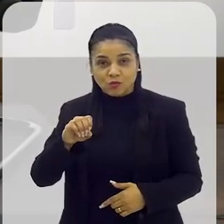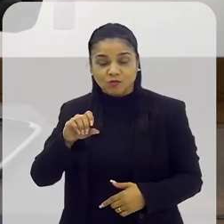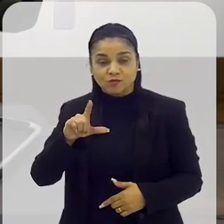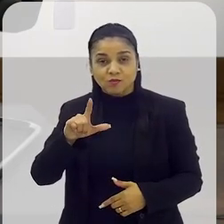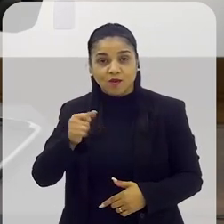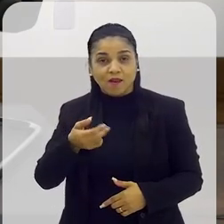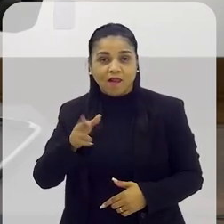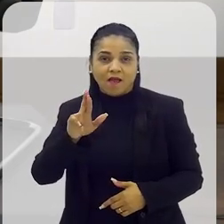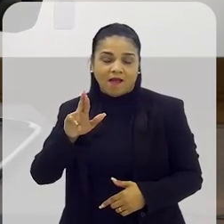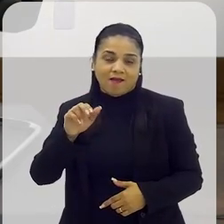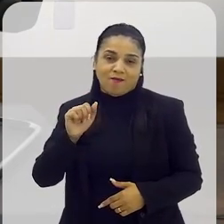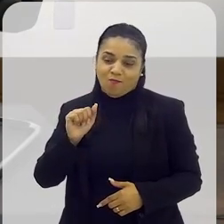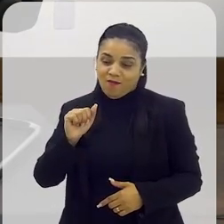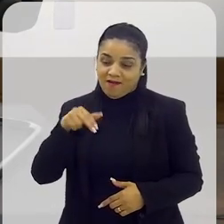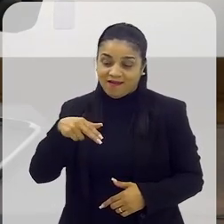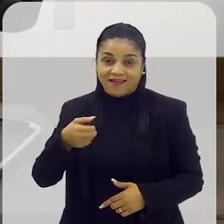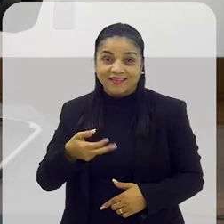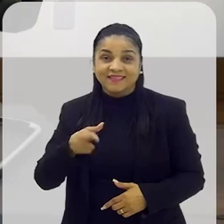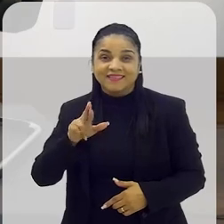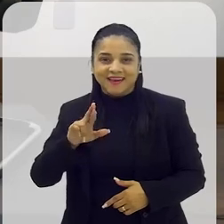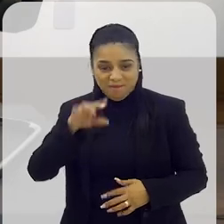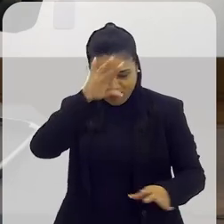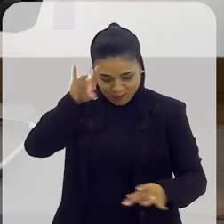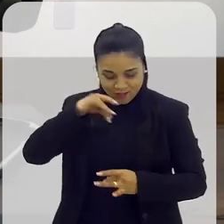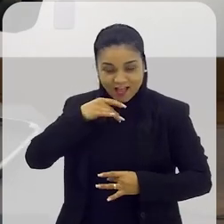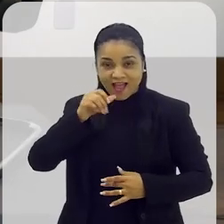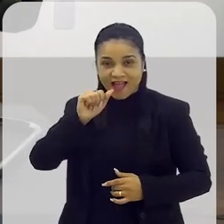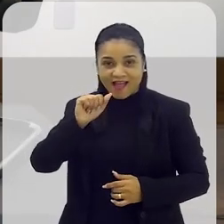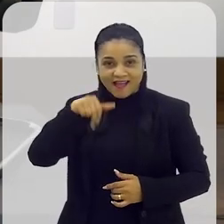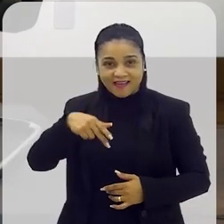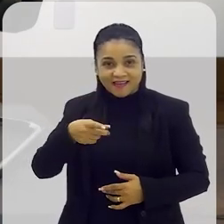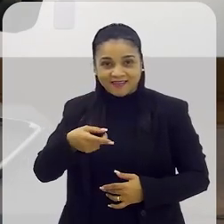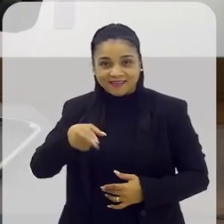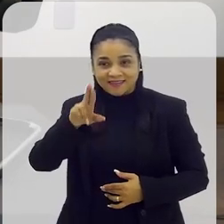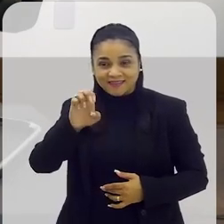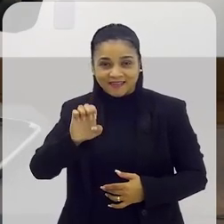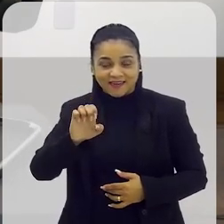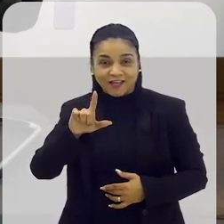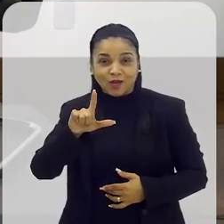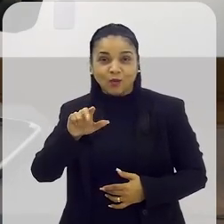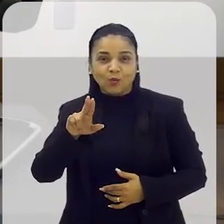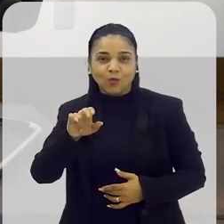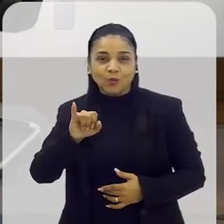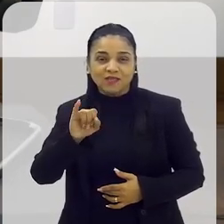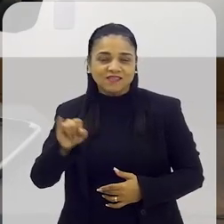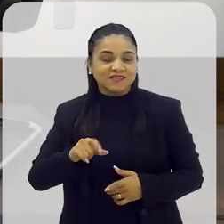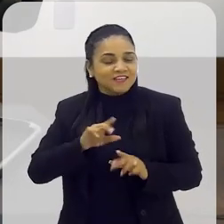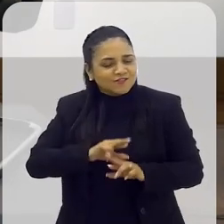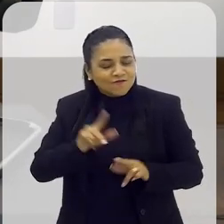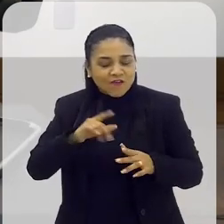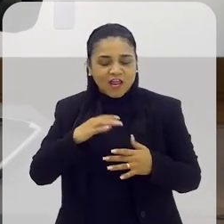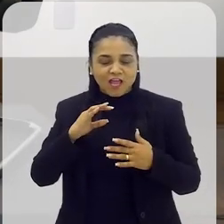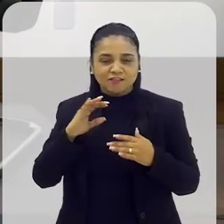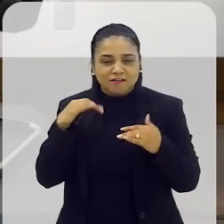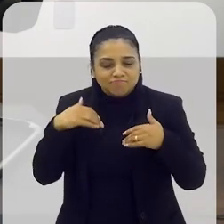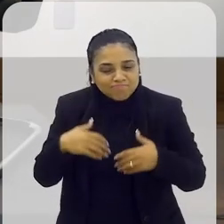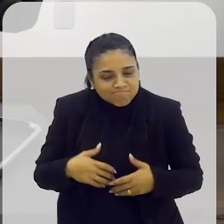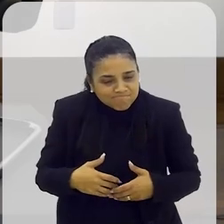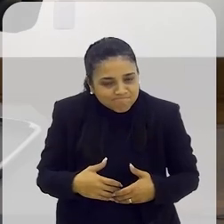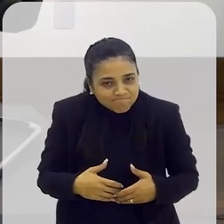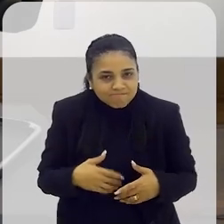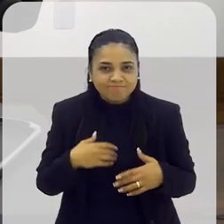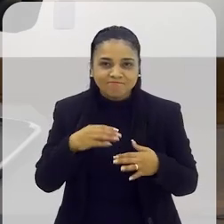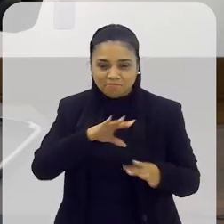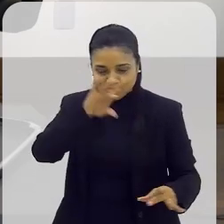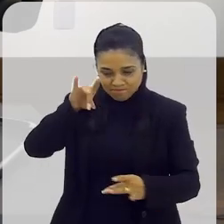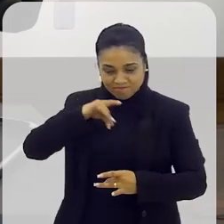Luiz? Ele era um Pietro, usar a cor covada e tal. depois a gente estava conversando,